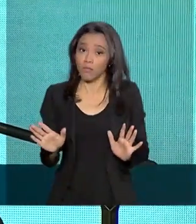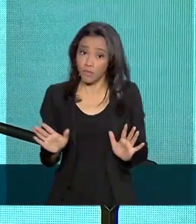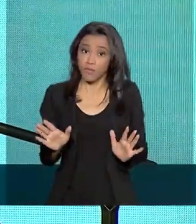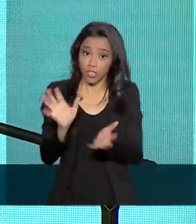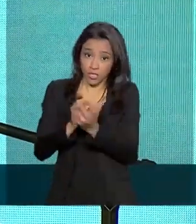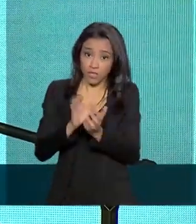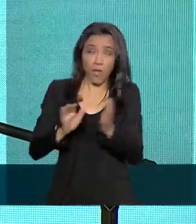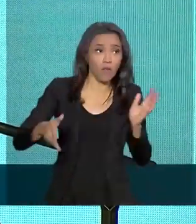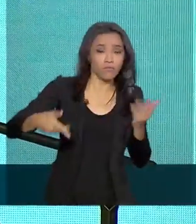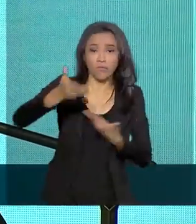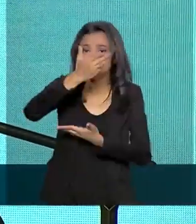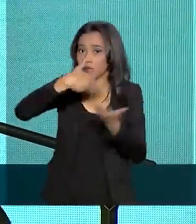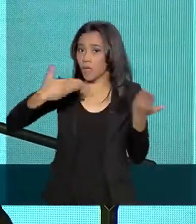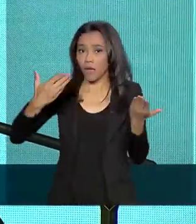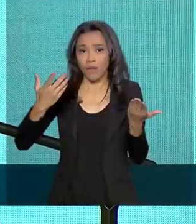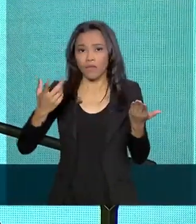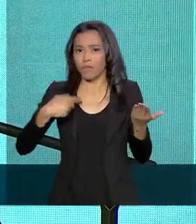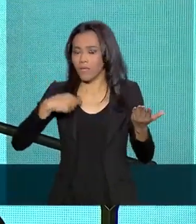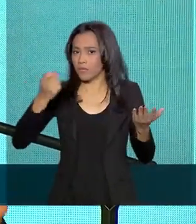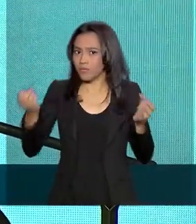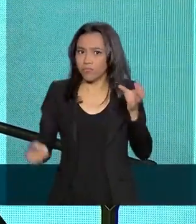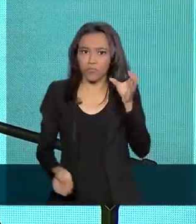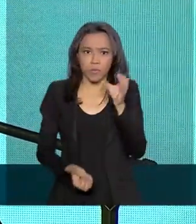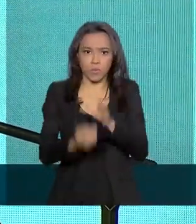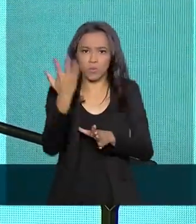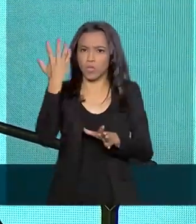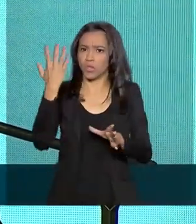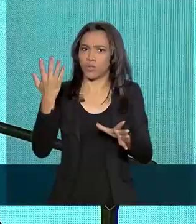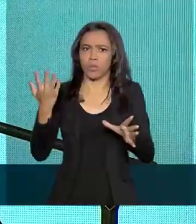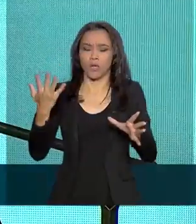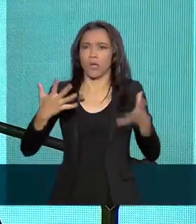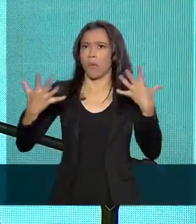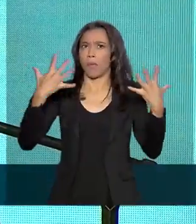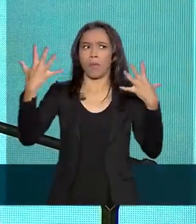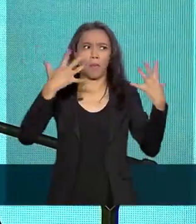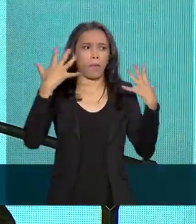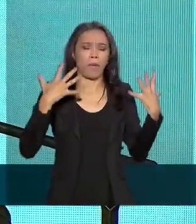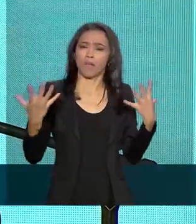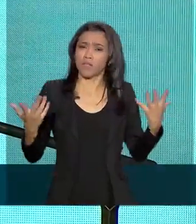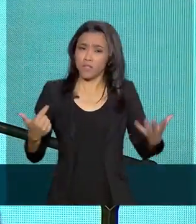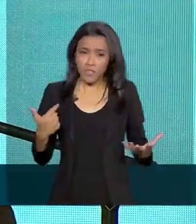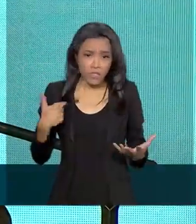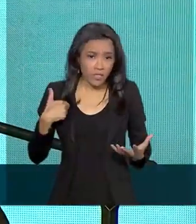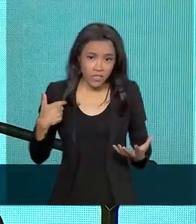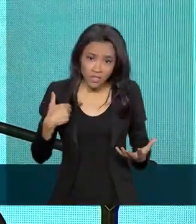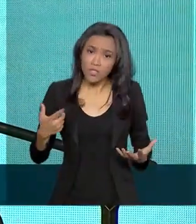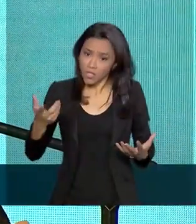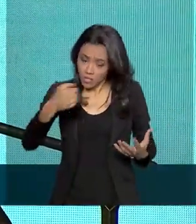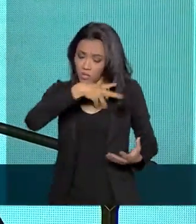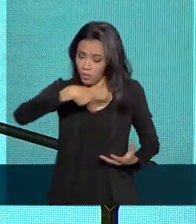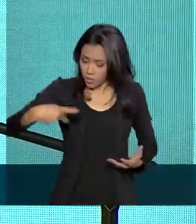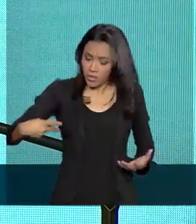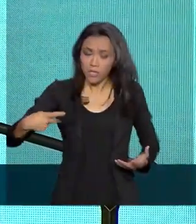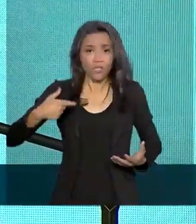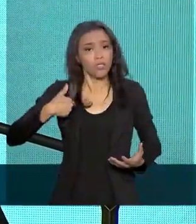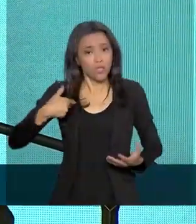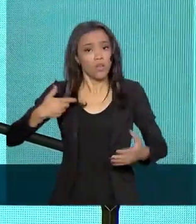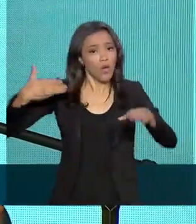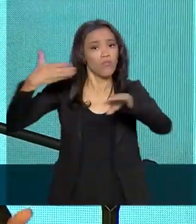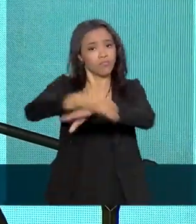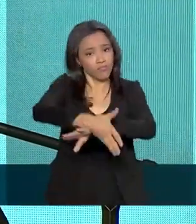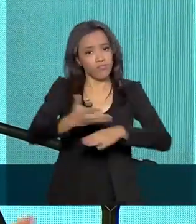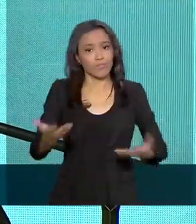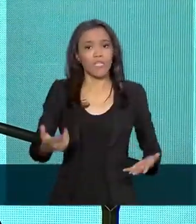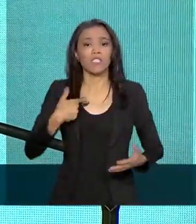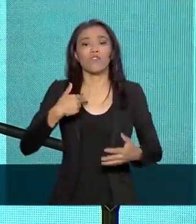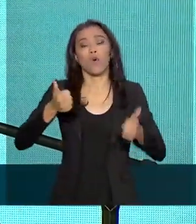explosão junto à mídia do Brasil. Uma explosão. Está interferindo. Olha, eu fui presente para interferir mesmo, se é isso que eles querem. Se